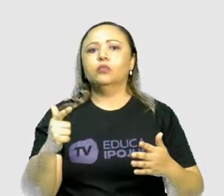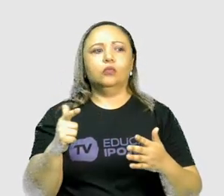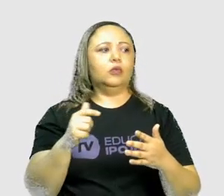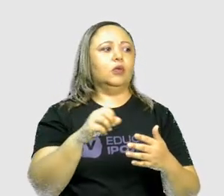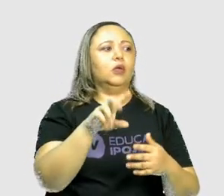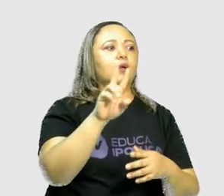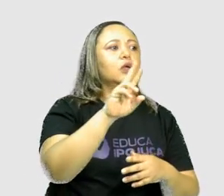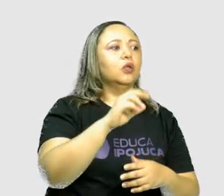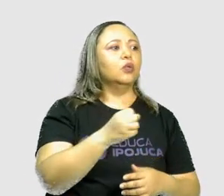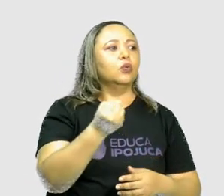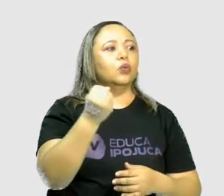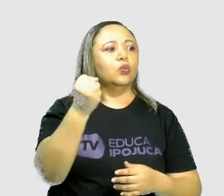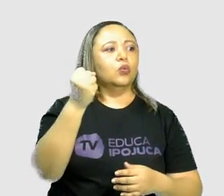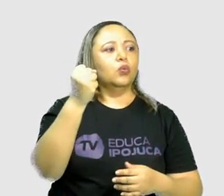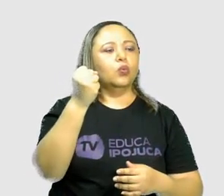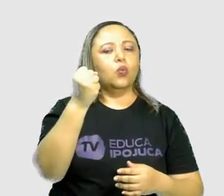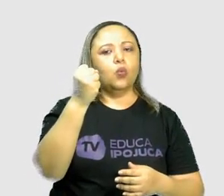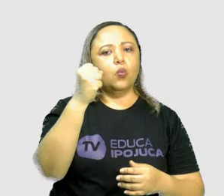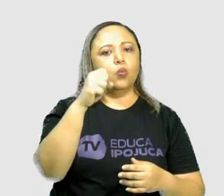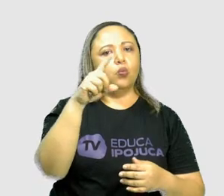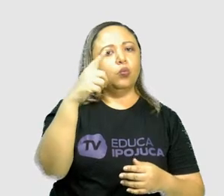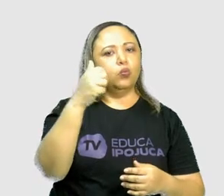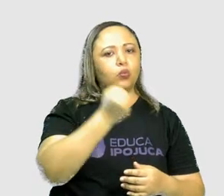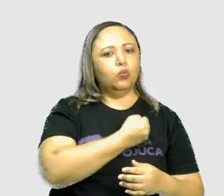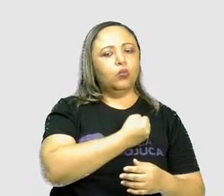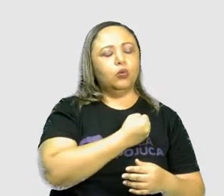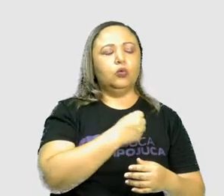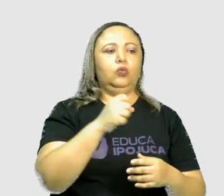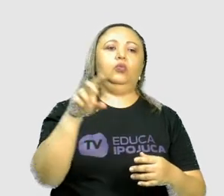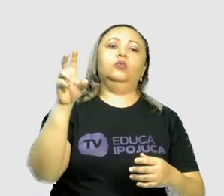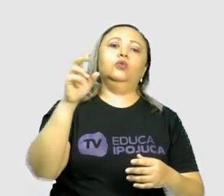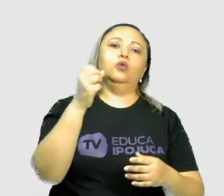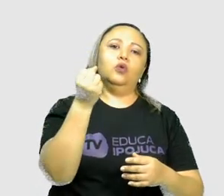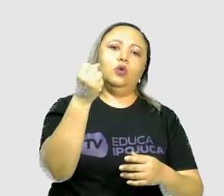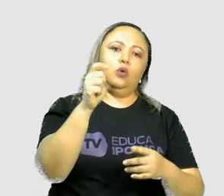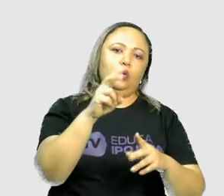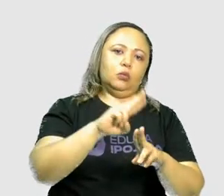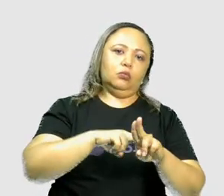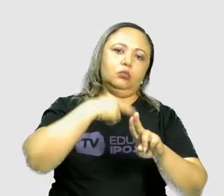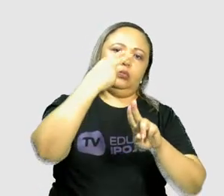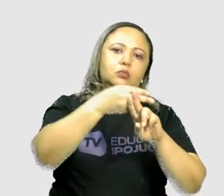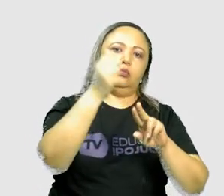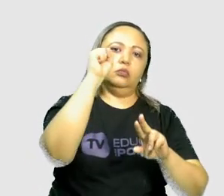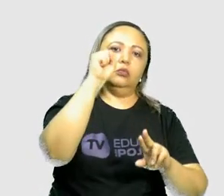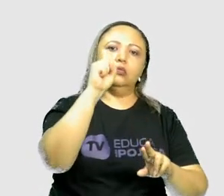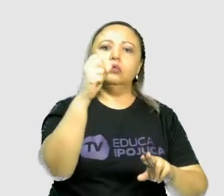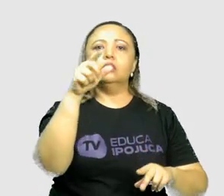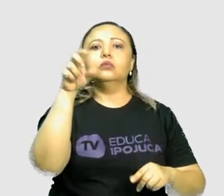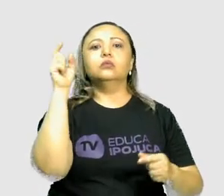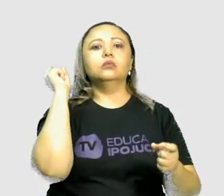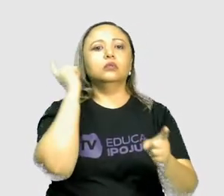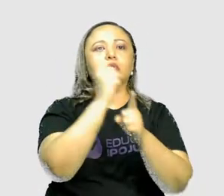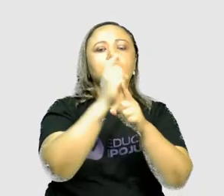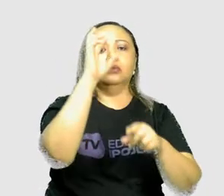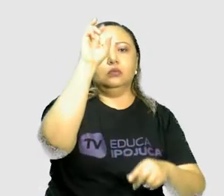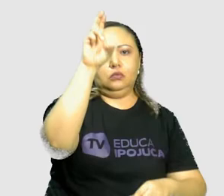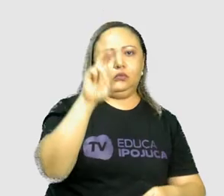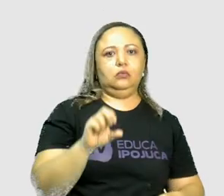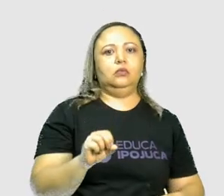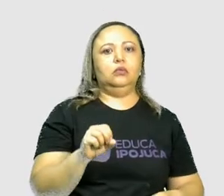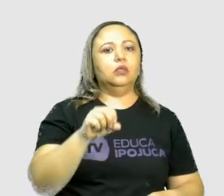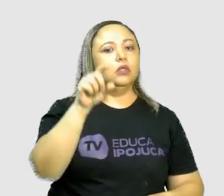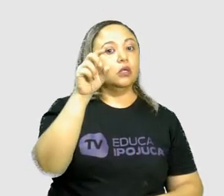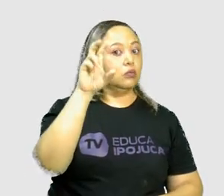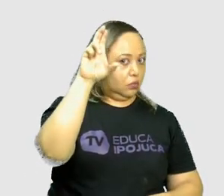multiplicar por 8 e encontrar exatamente o valor 50. Não o número inteiro. Tá